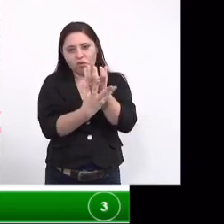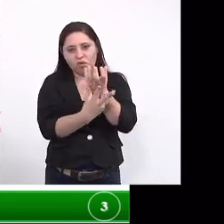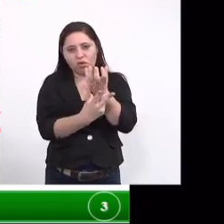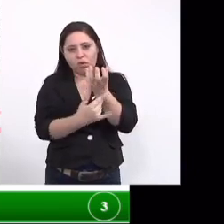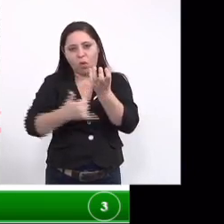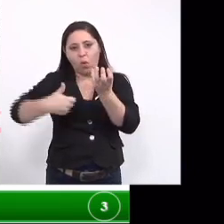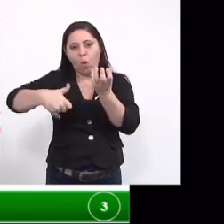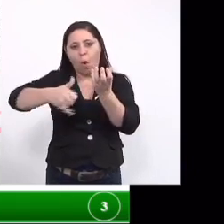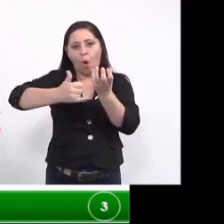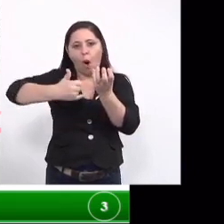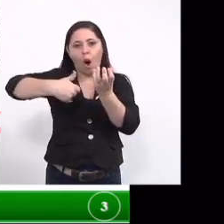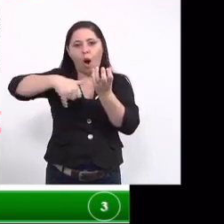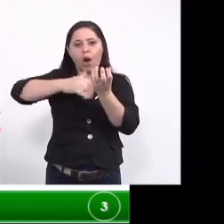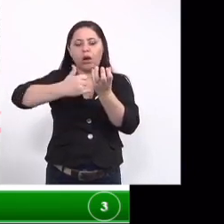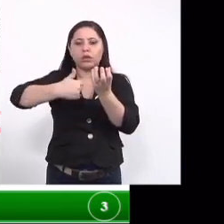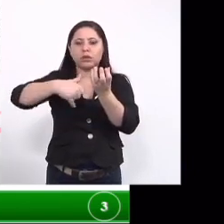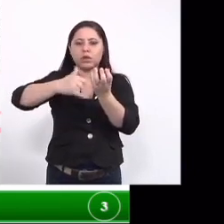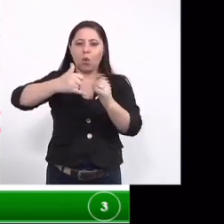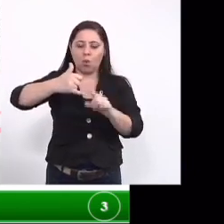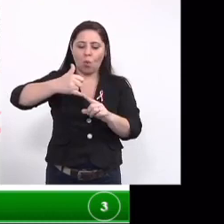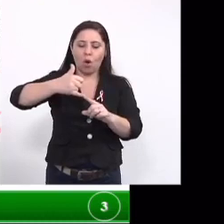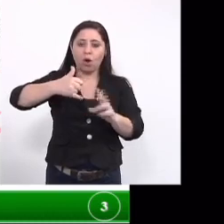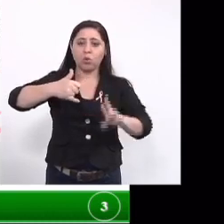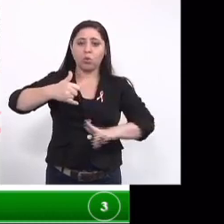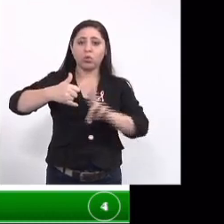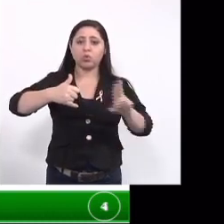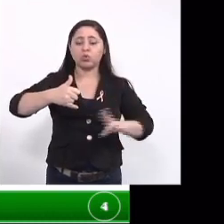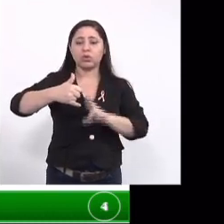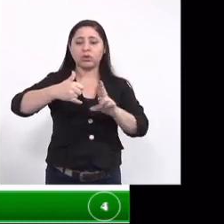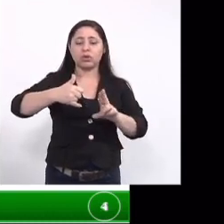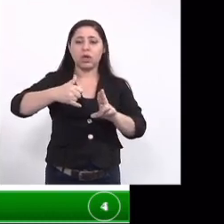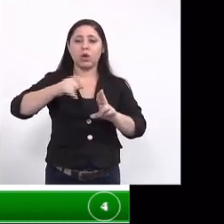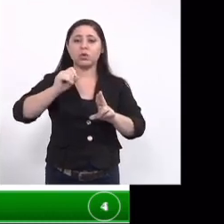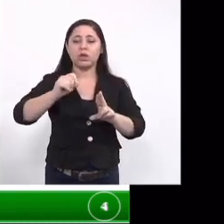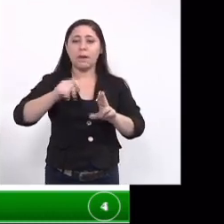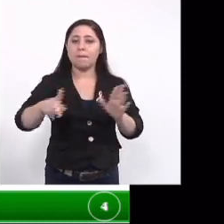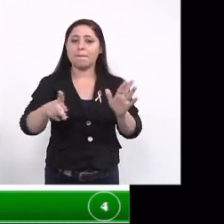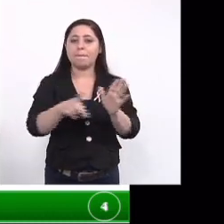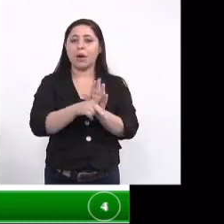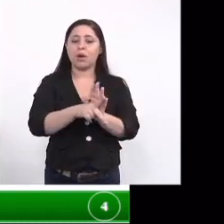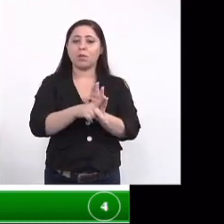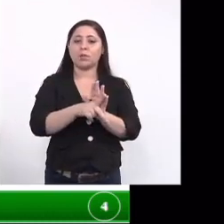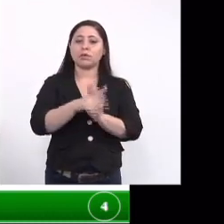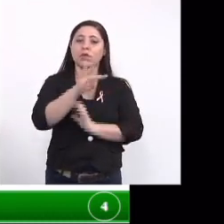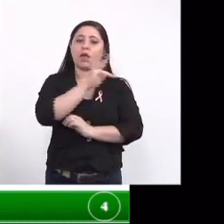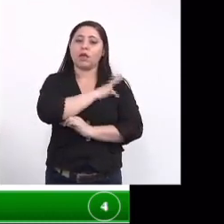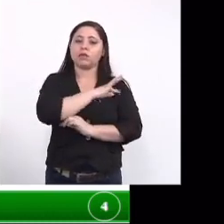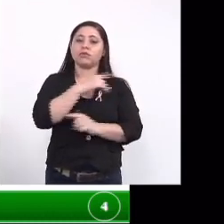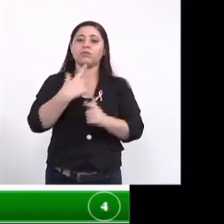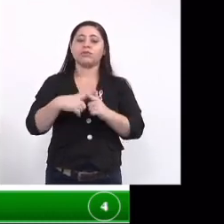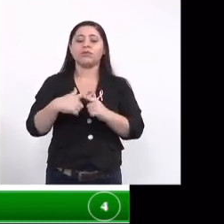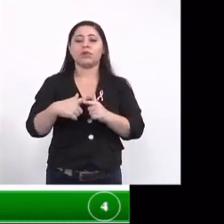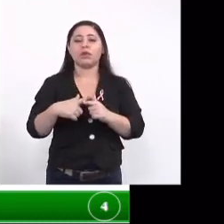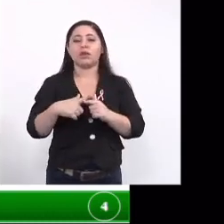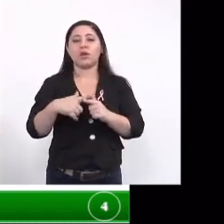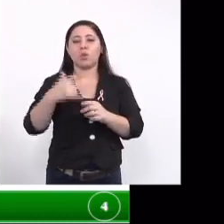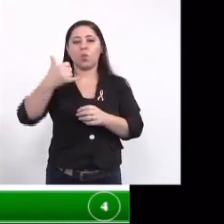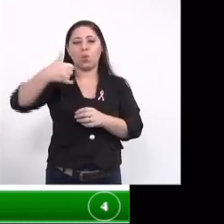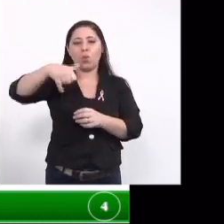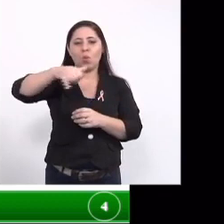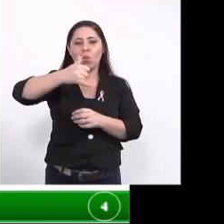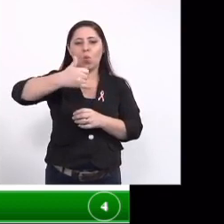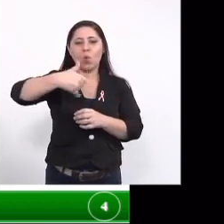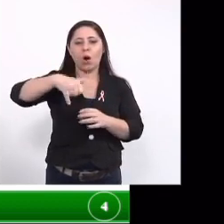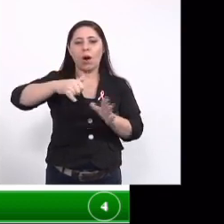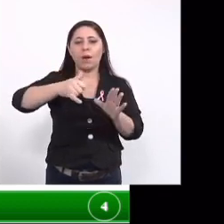libera um líquido e esse líquido que nós utilizamos é um líquido da castanha do caju técnico porque ele é é um